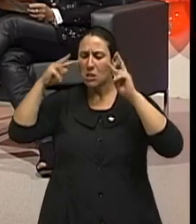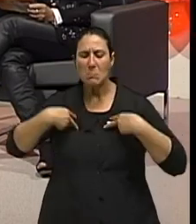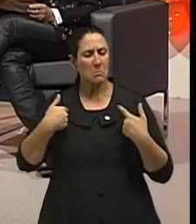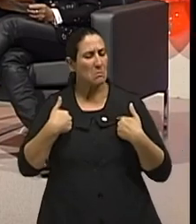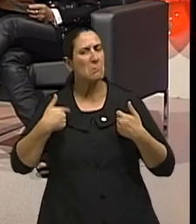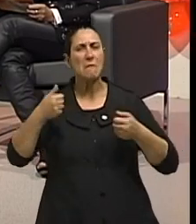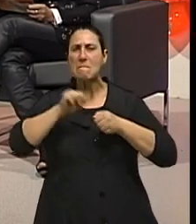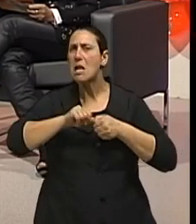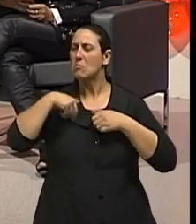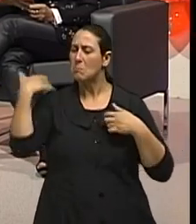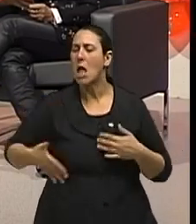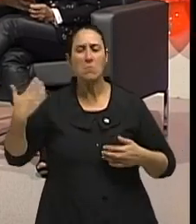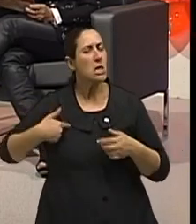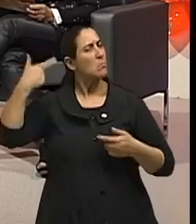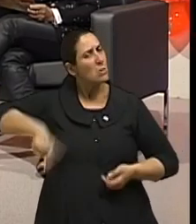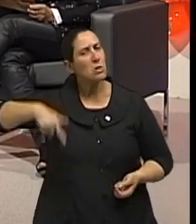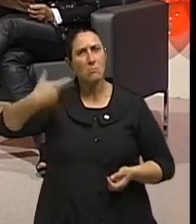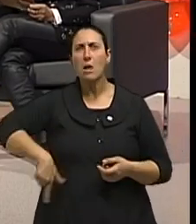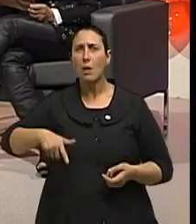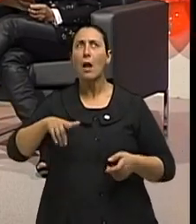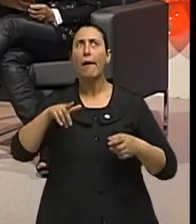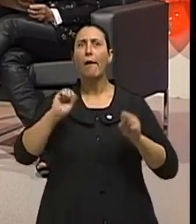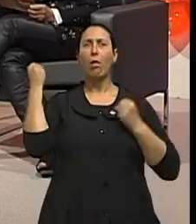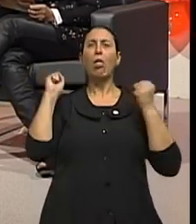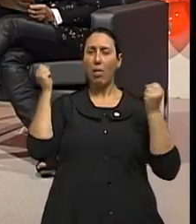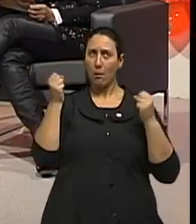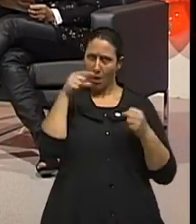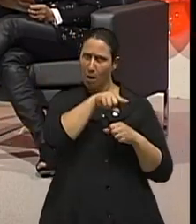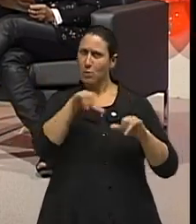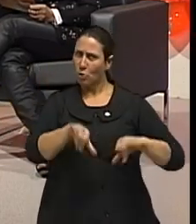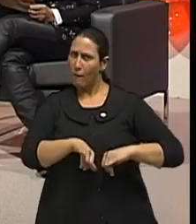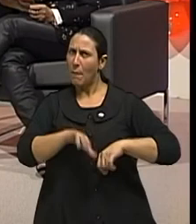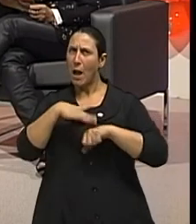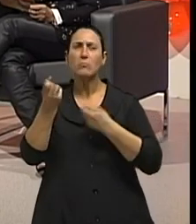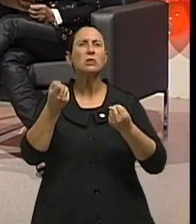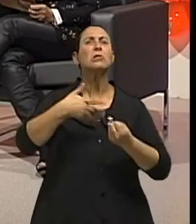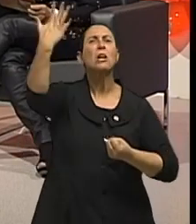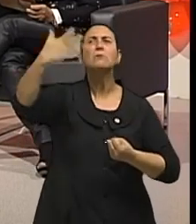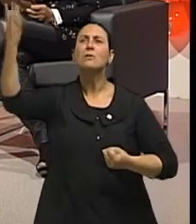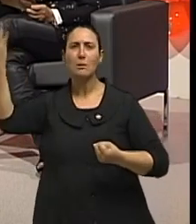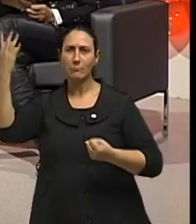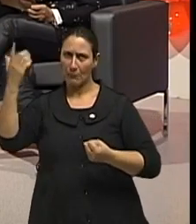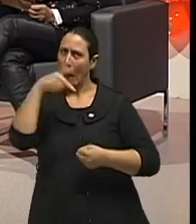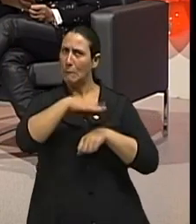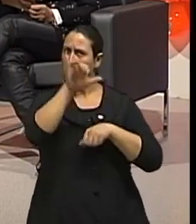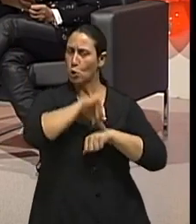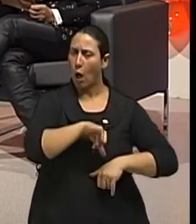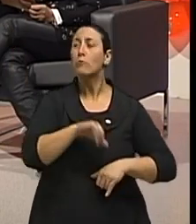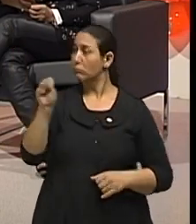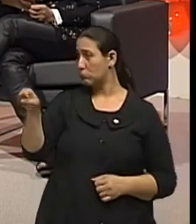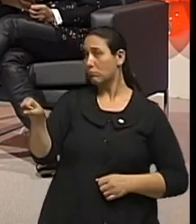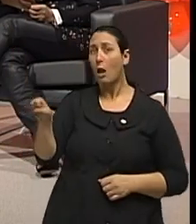pessoa que costuma cobrar as coisas e ser mais ansiosa. Essa vai sofrer mais no trânsito. Sem dúvida, sem dúvida. Então, nós temos